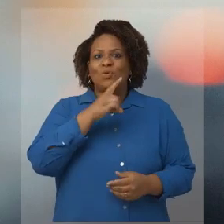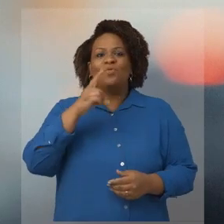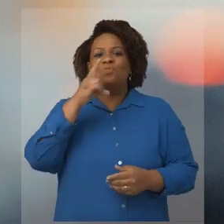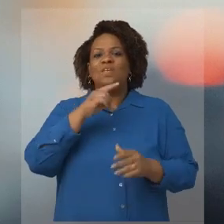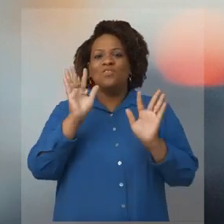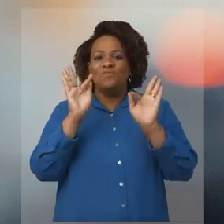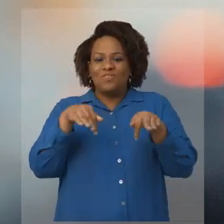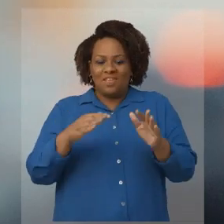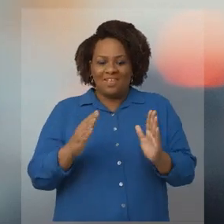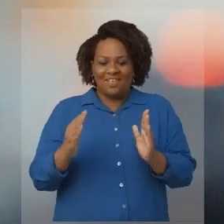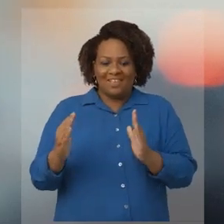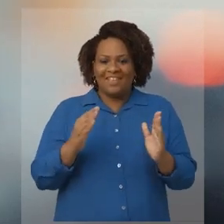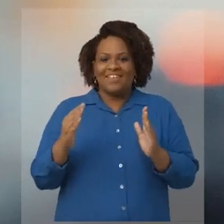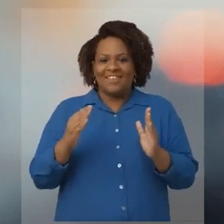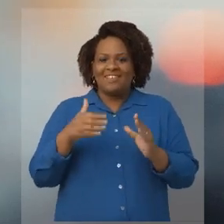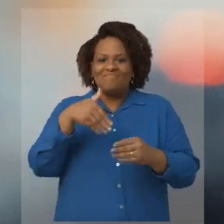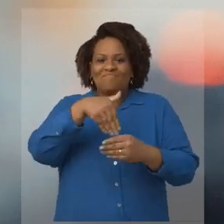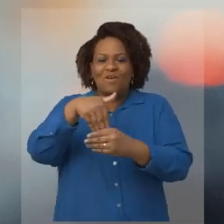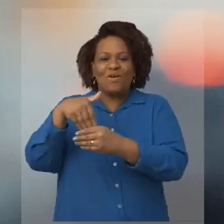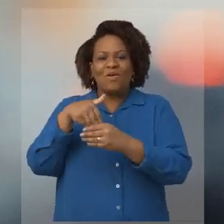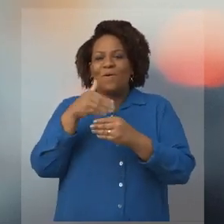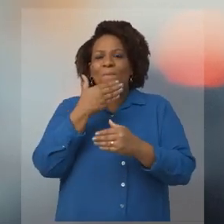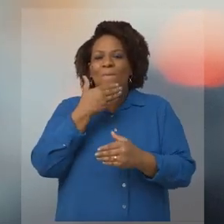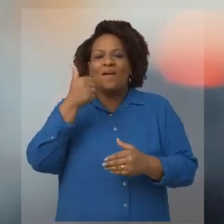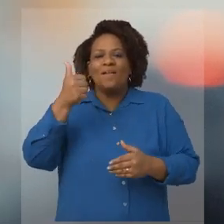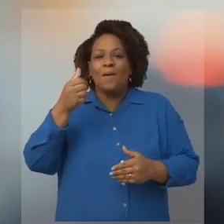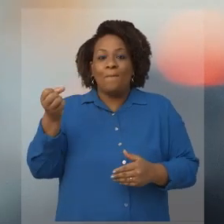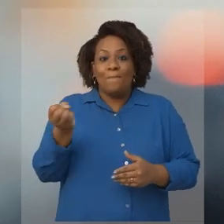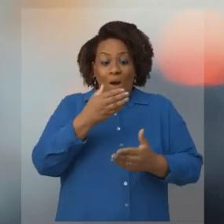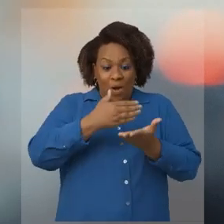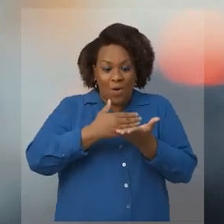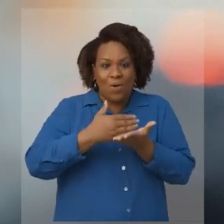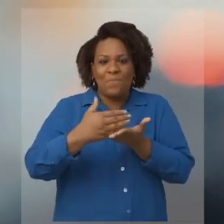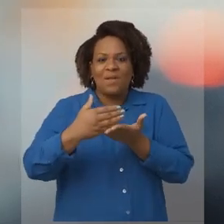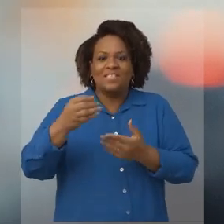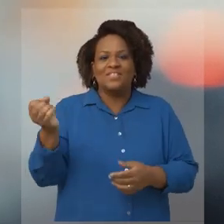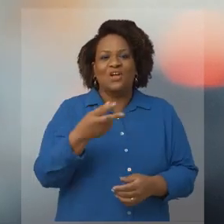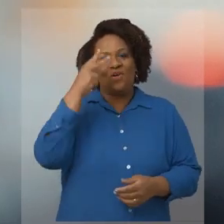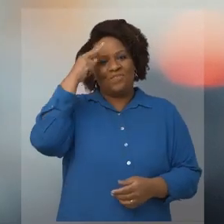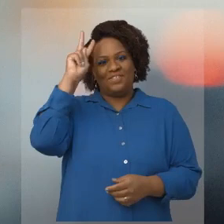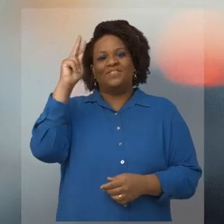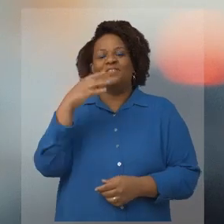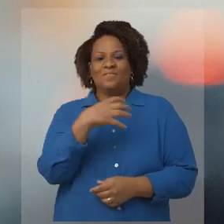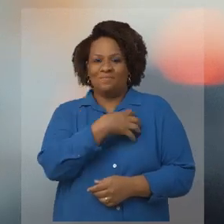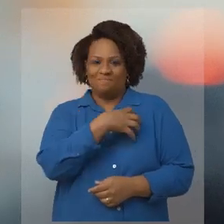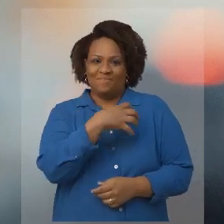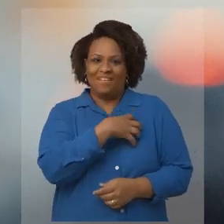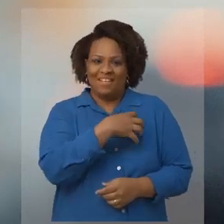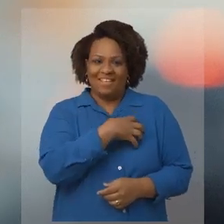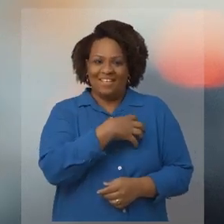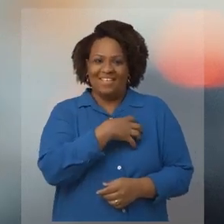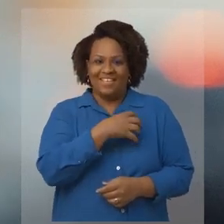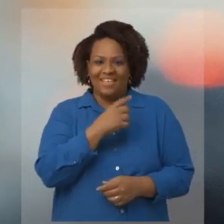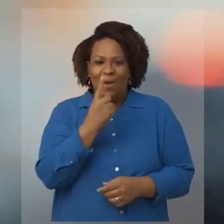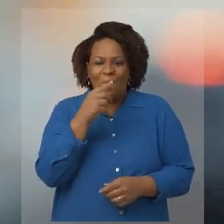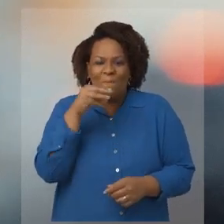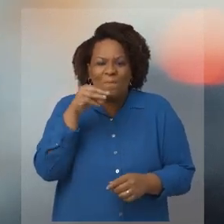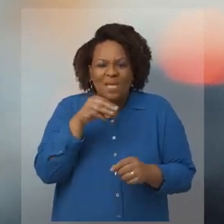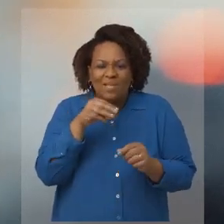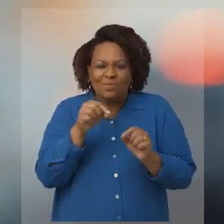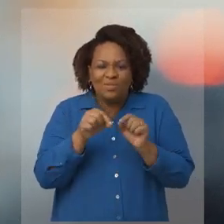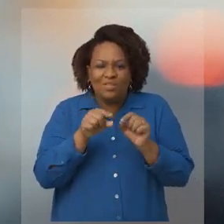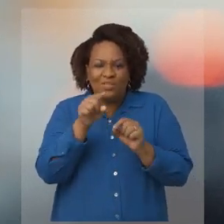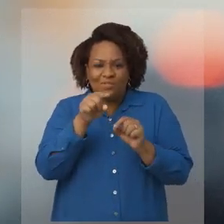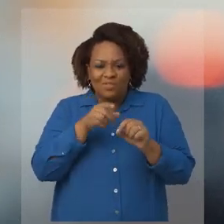fim dessa campanha será também o início de uma nova história para a Bahia. Aquele minutinho